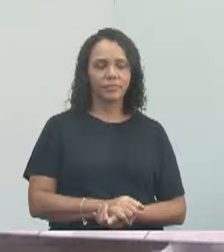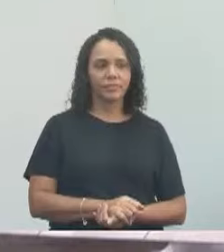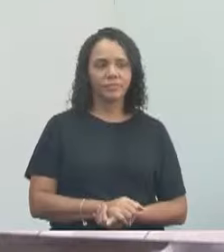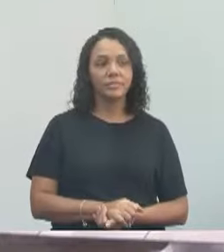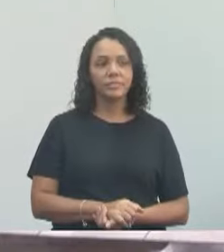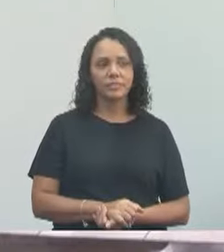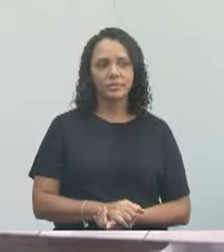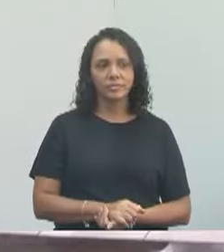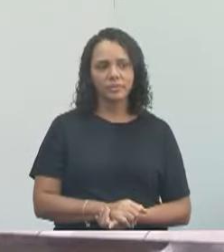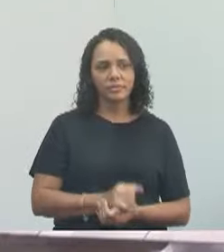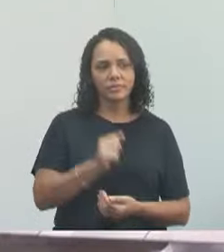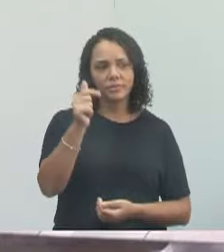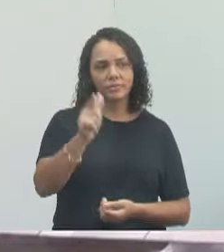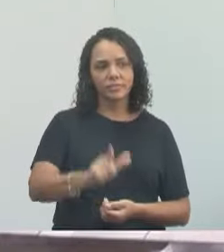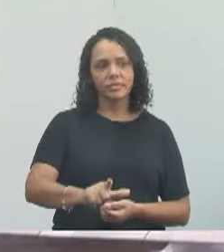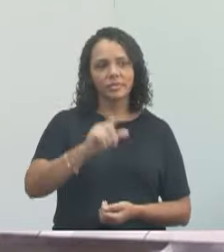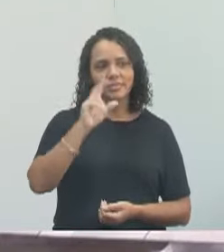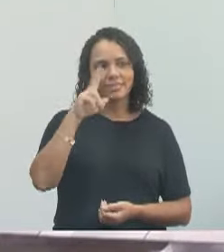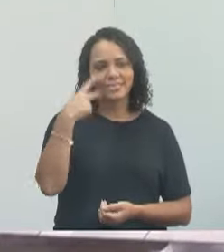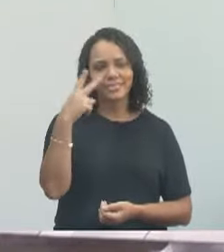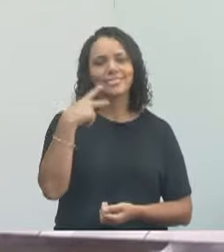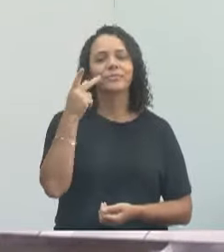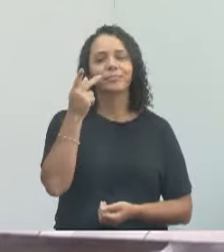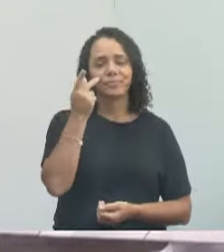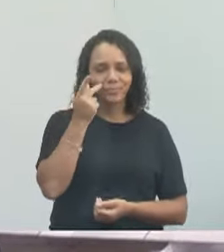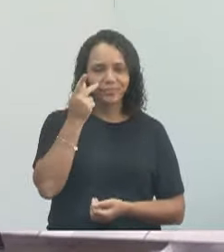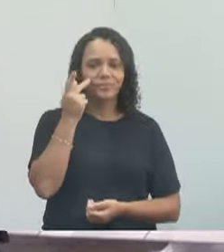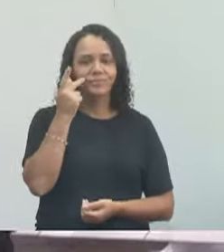Próximo vereador, Paulinho dos Condutores, podemos.